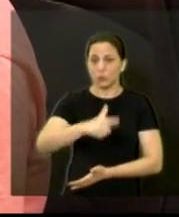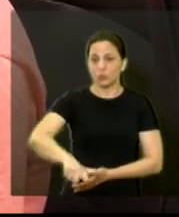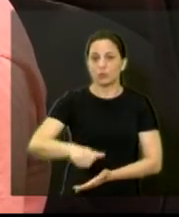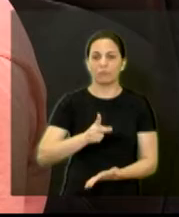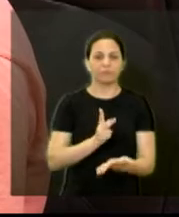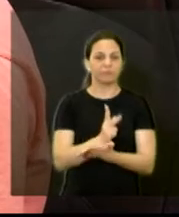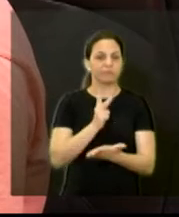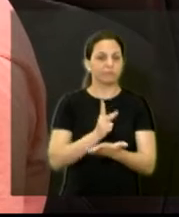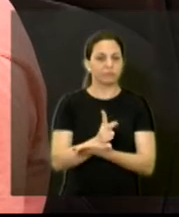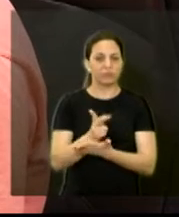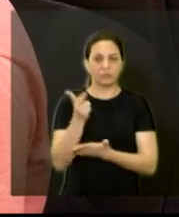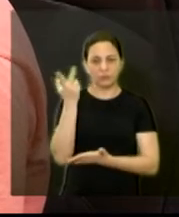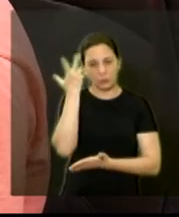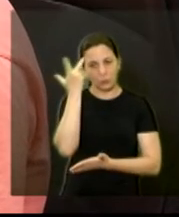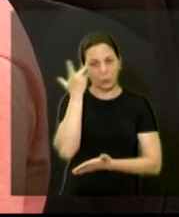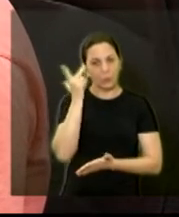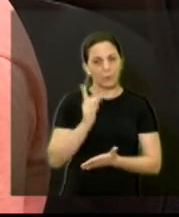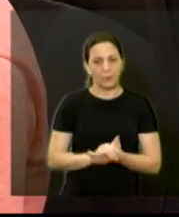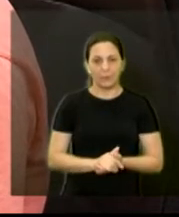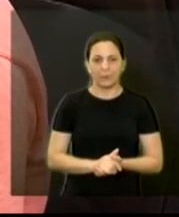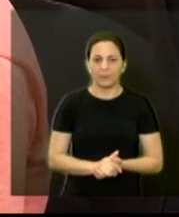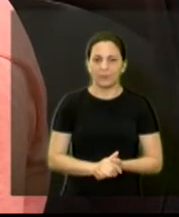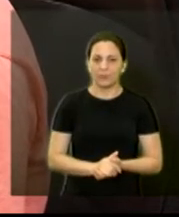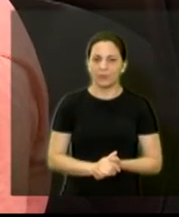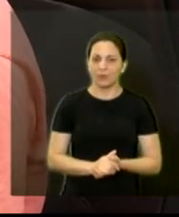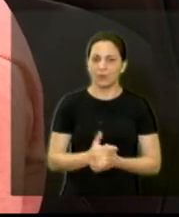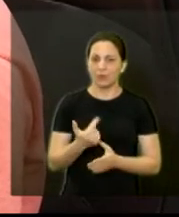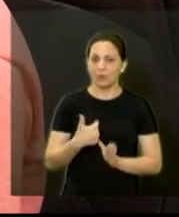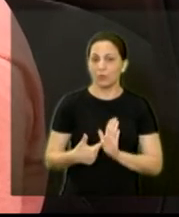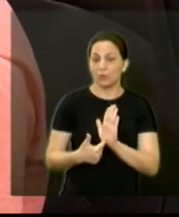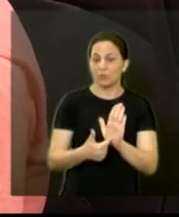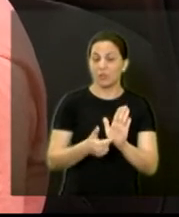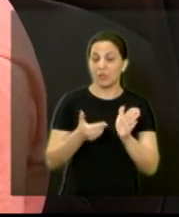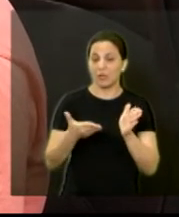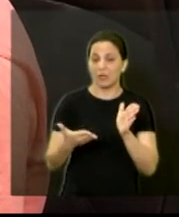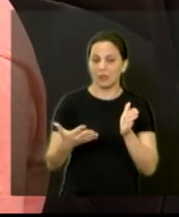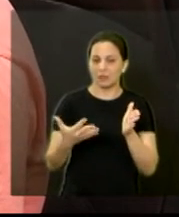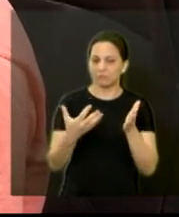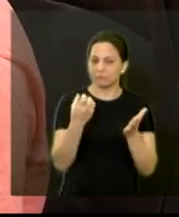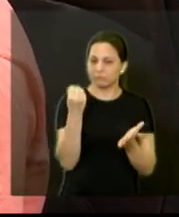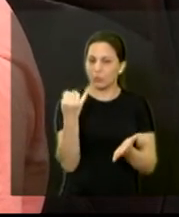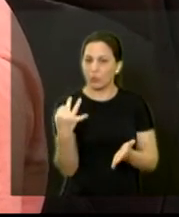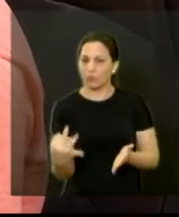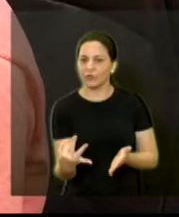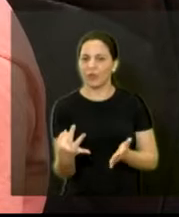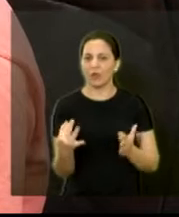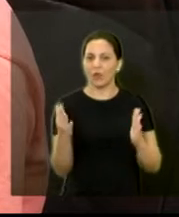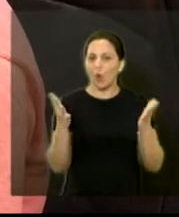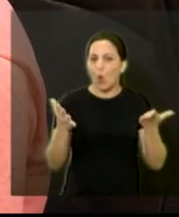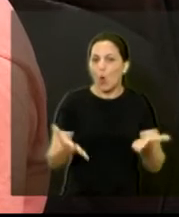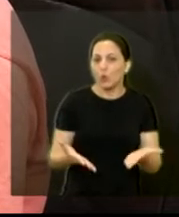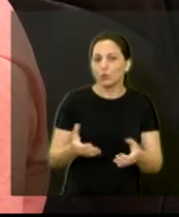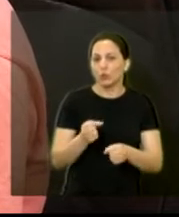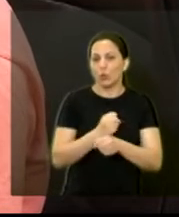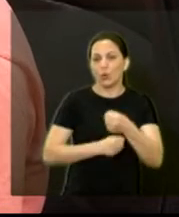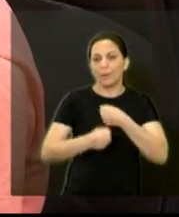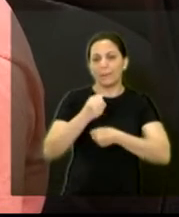nós formos fazer um levantamento hoje tá do ano passado